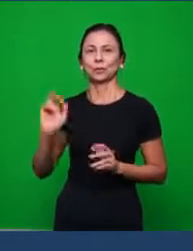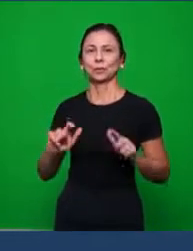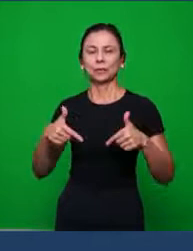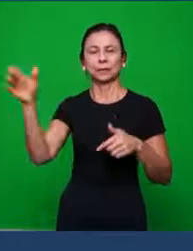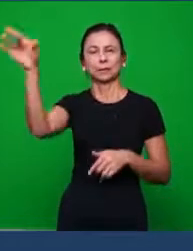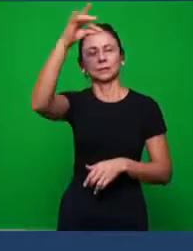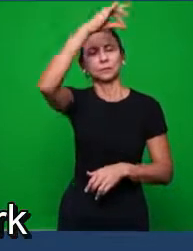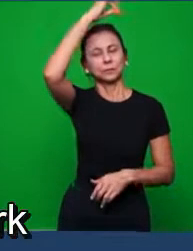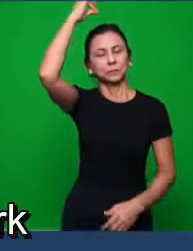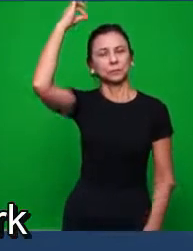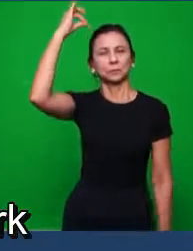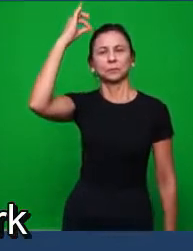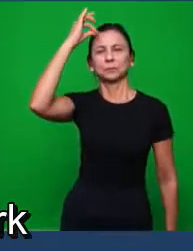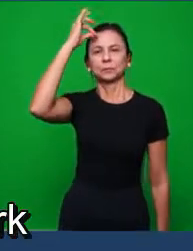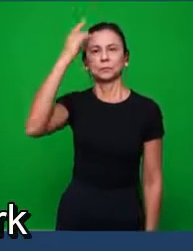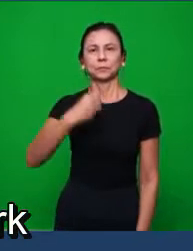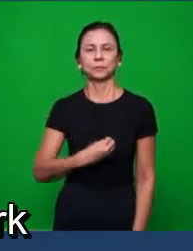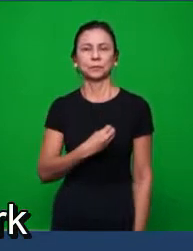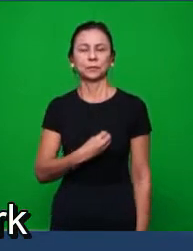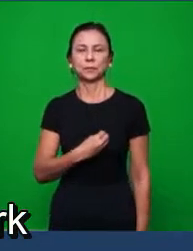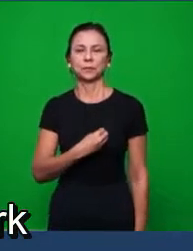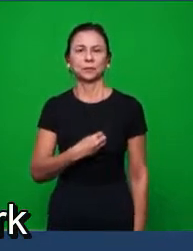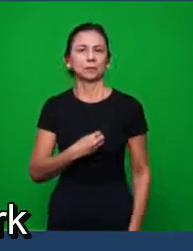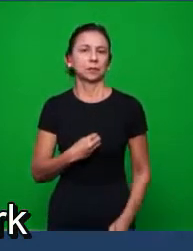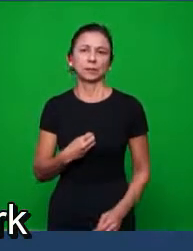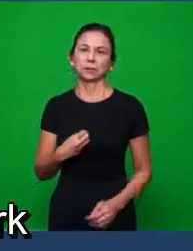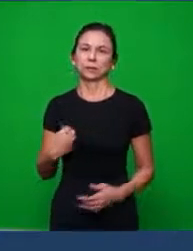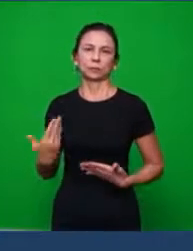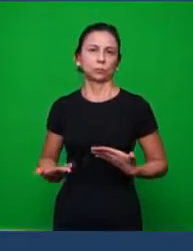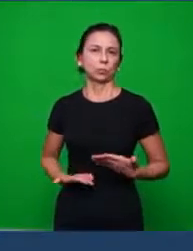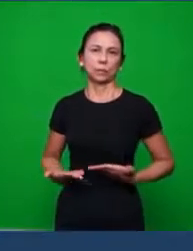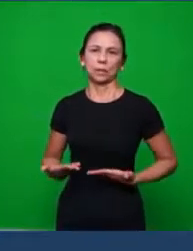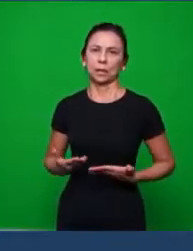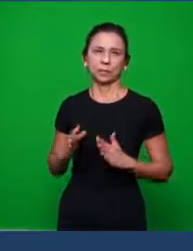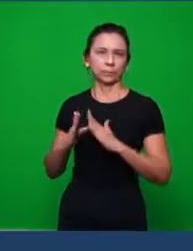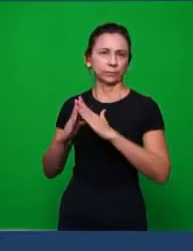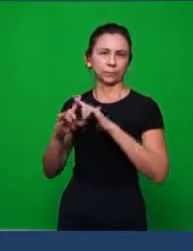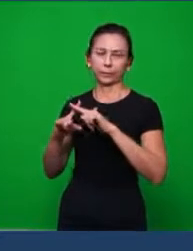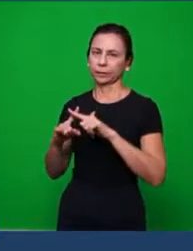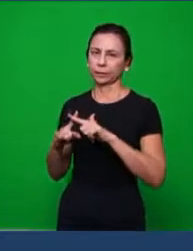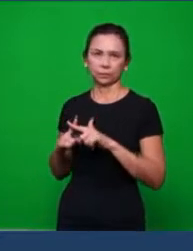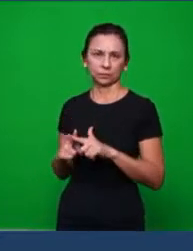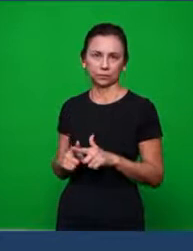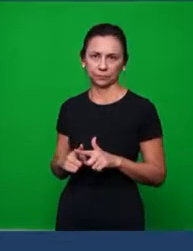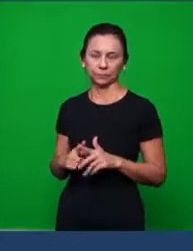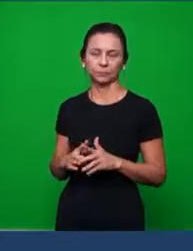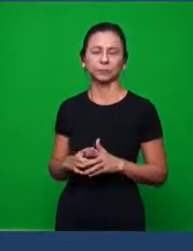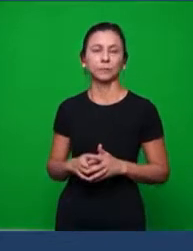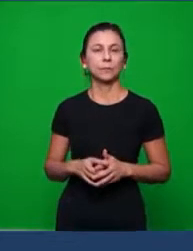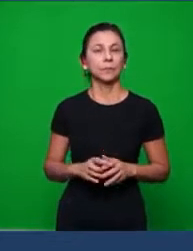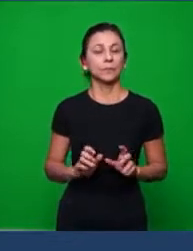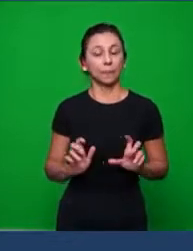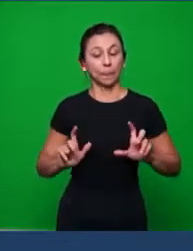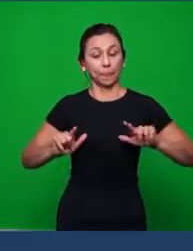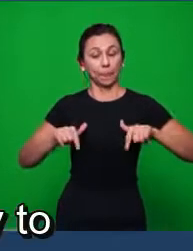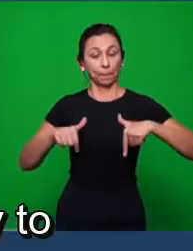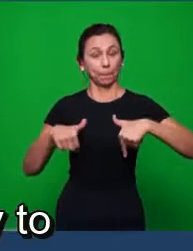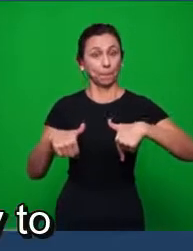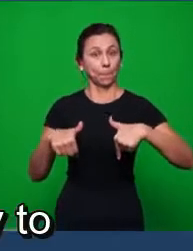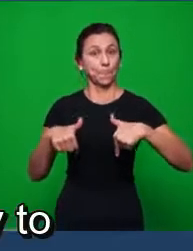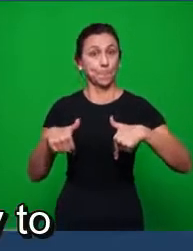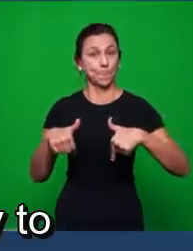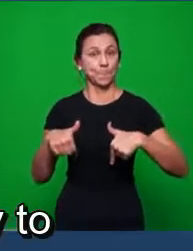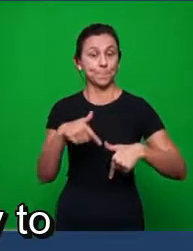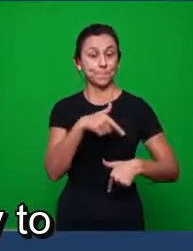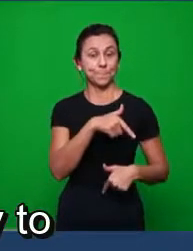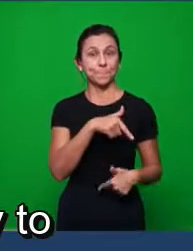específica na vida do homem ou da igreja, que é a obra do Espírito Santo. Vamos ver uma operação do